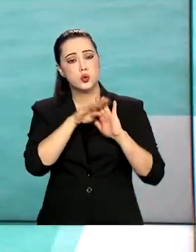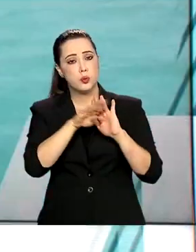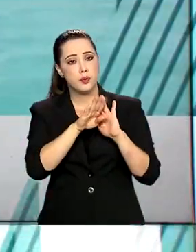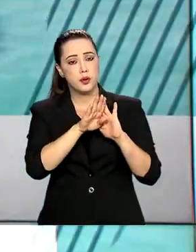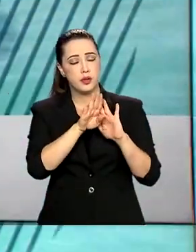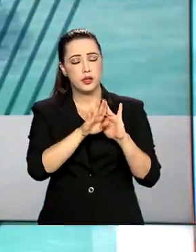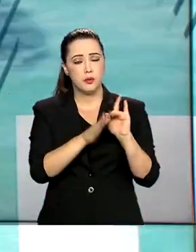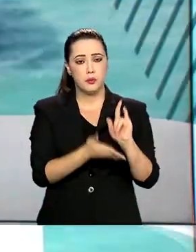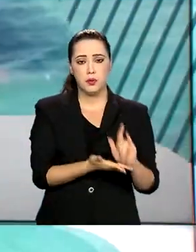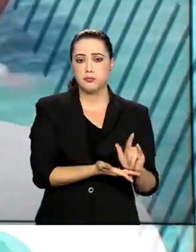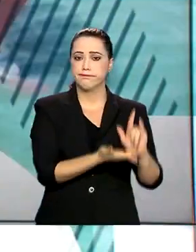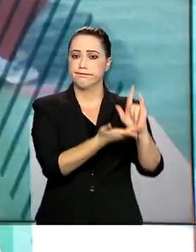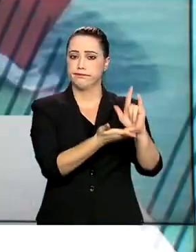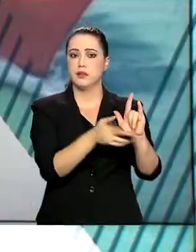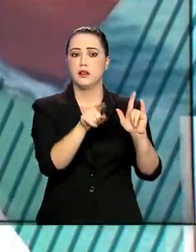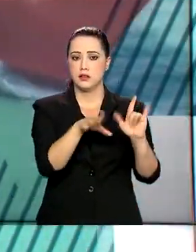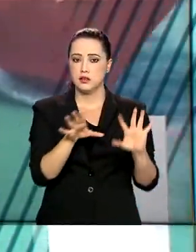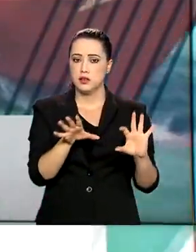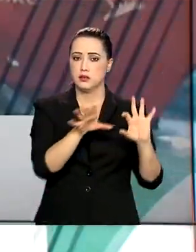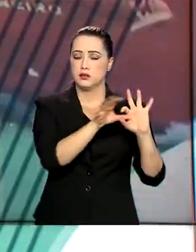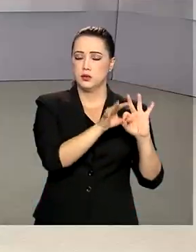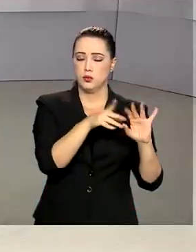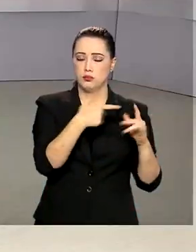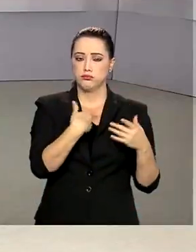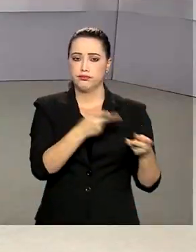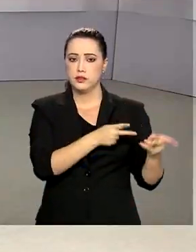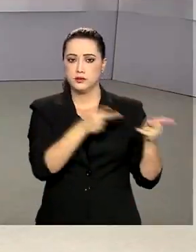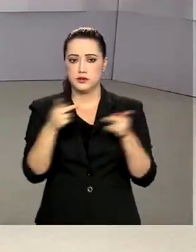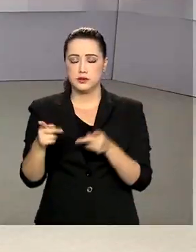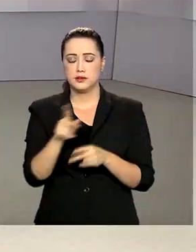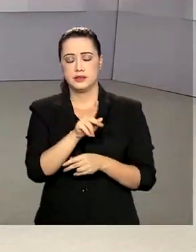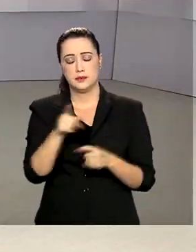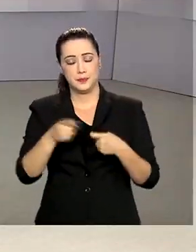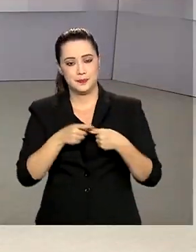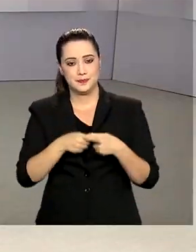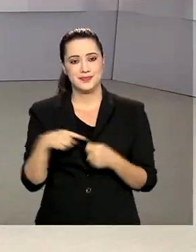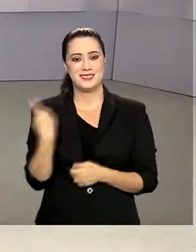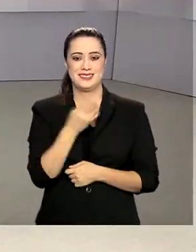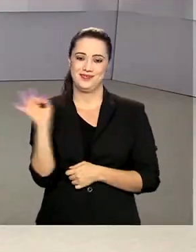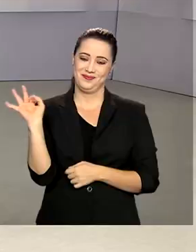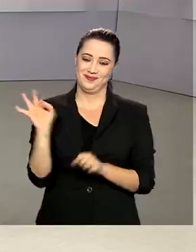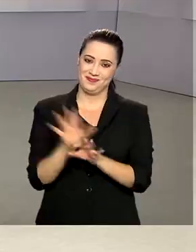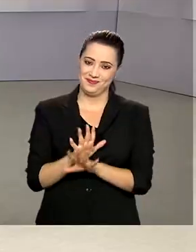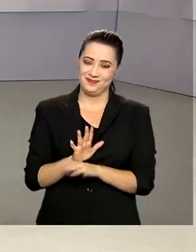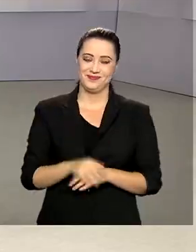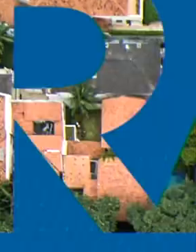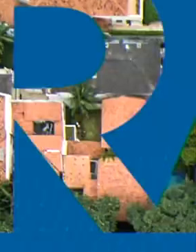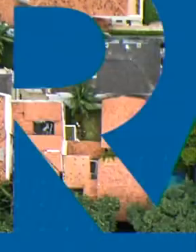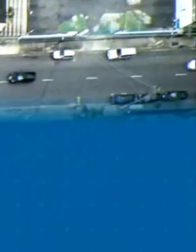acompanhada pela equipe médica da Presidência da República. A gente fica por aqui. Até a próxima edição.